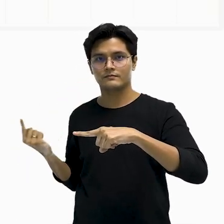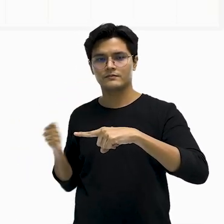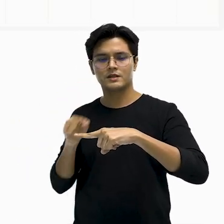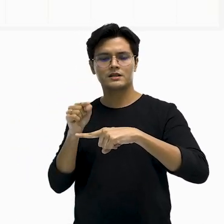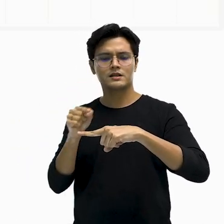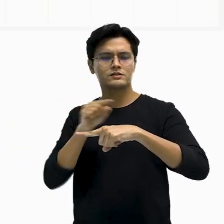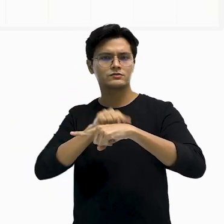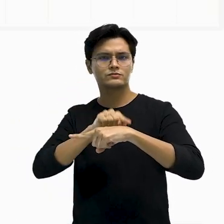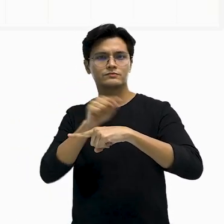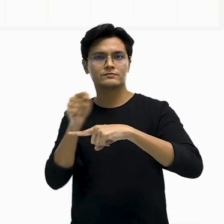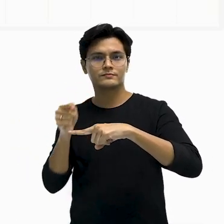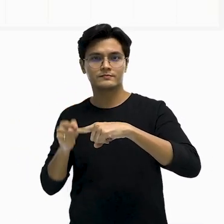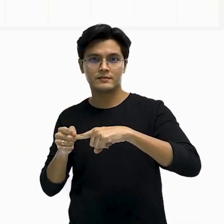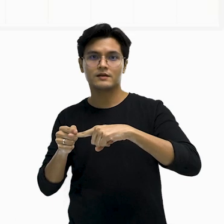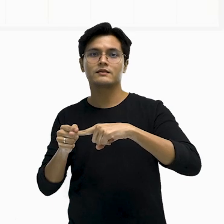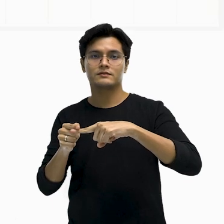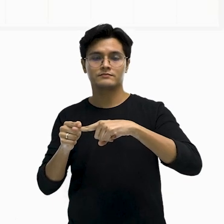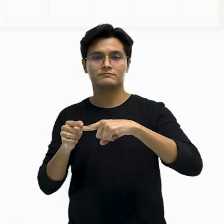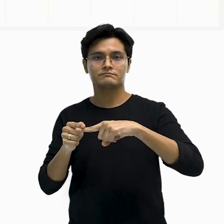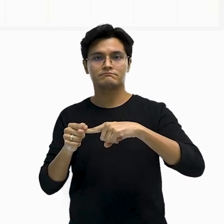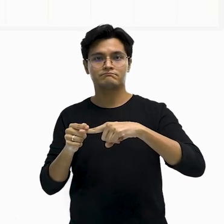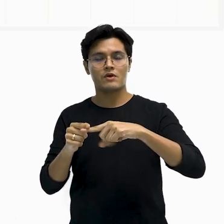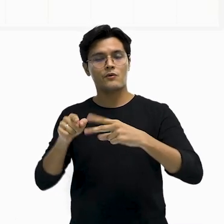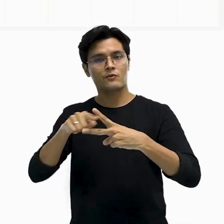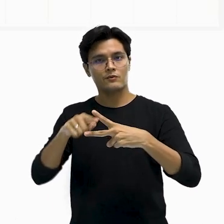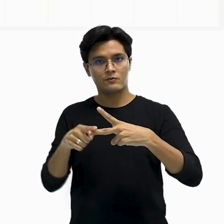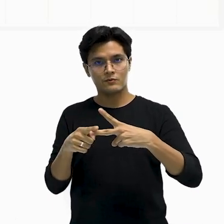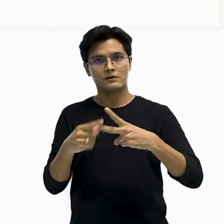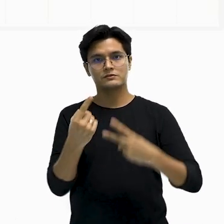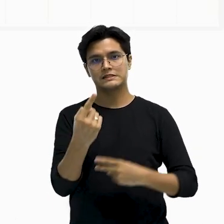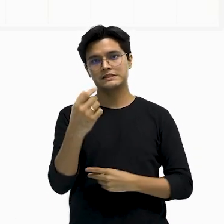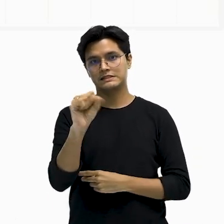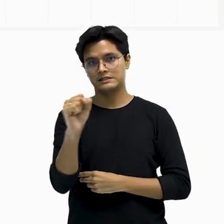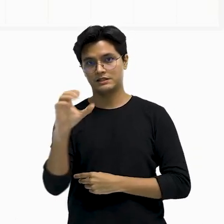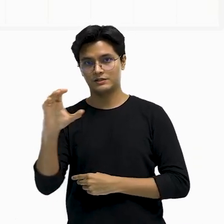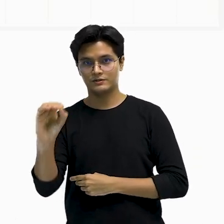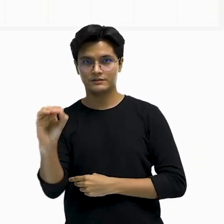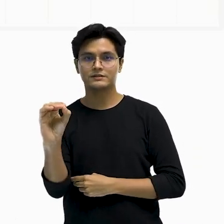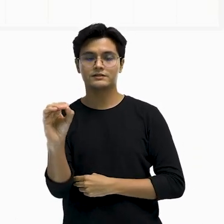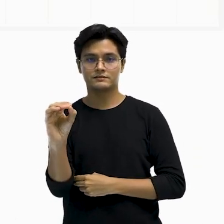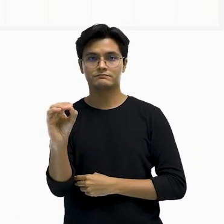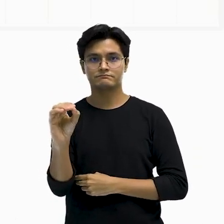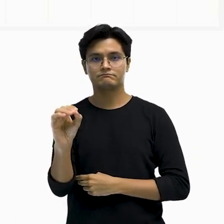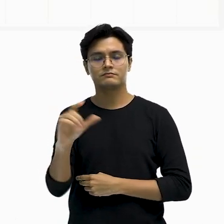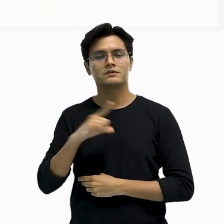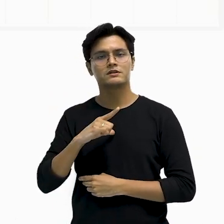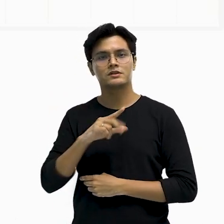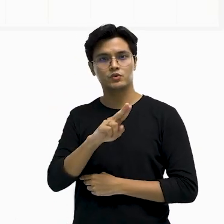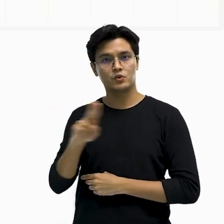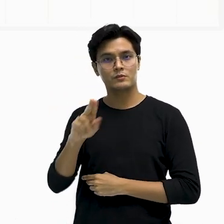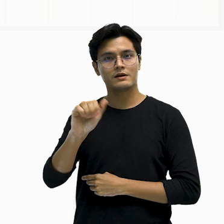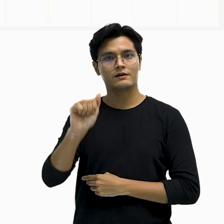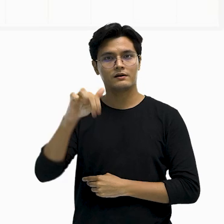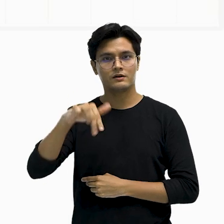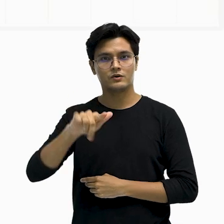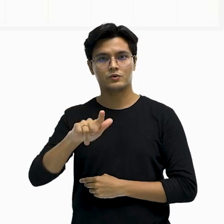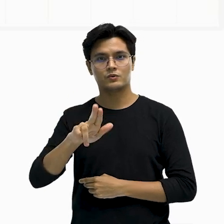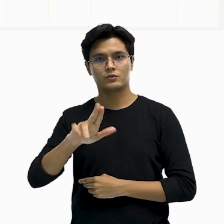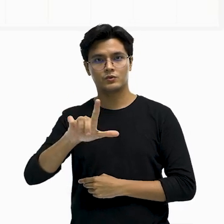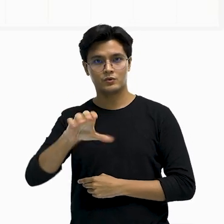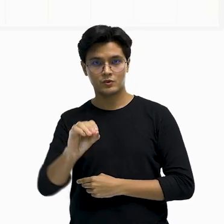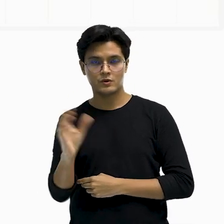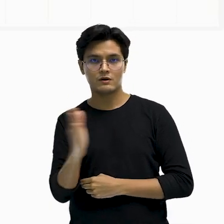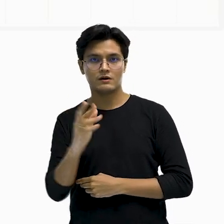-lua, ela tem 180 graus. Isso aqui é chamado de ângulo raso, ok?